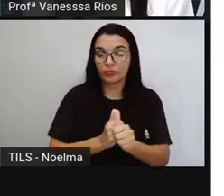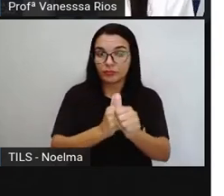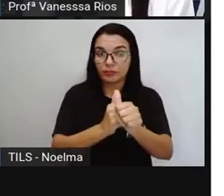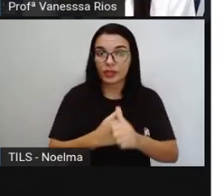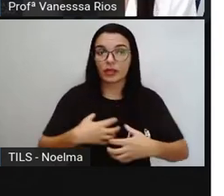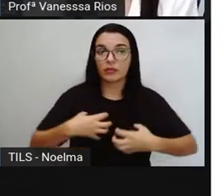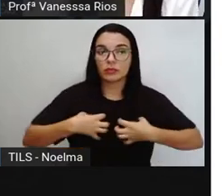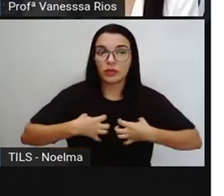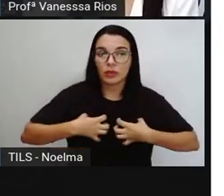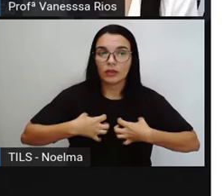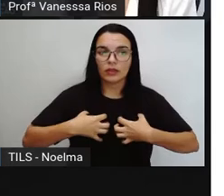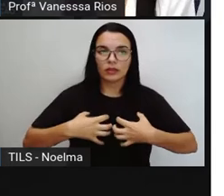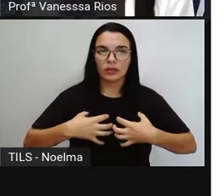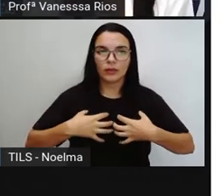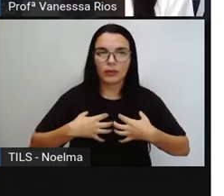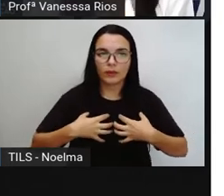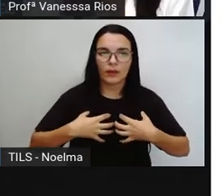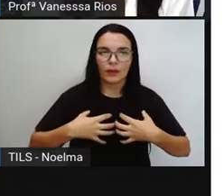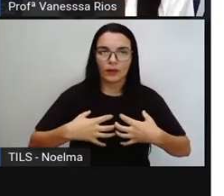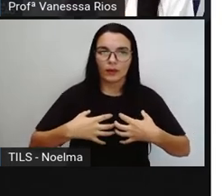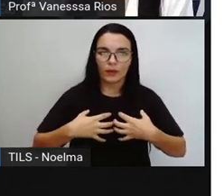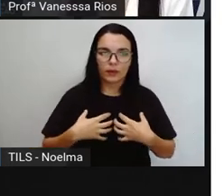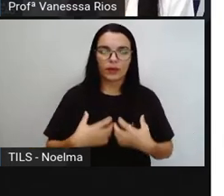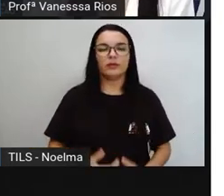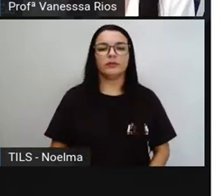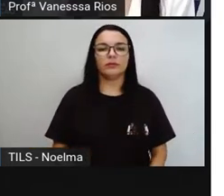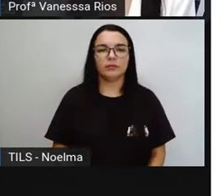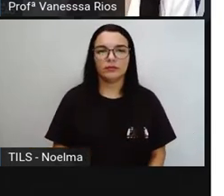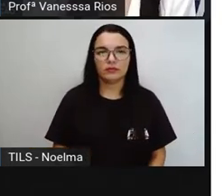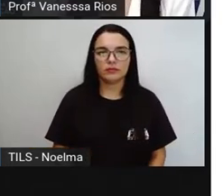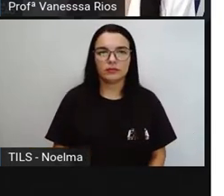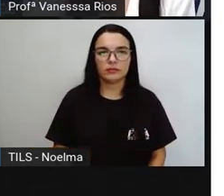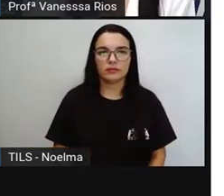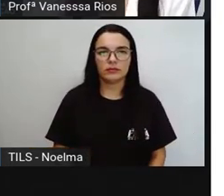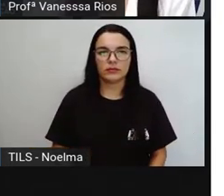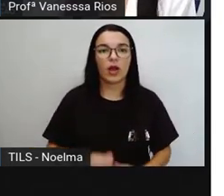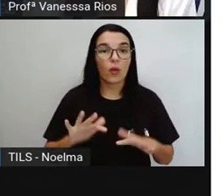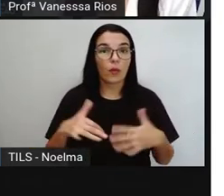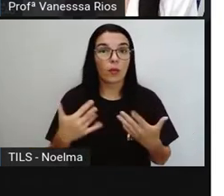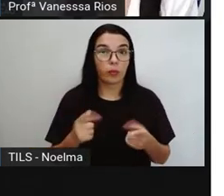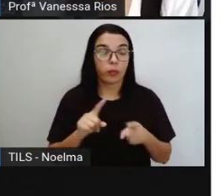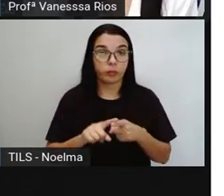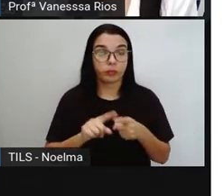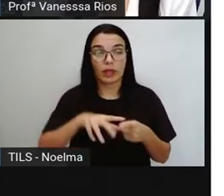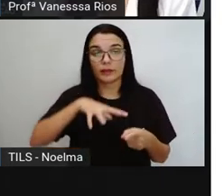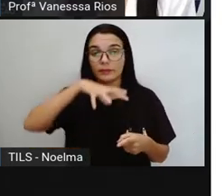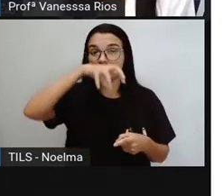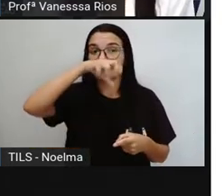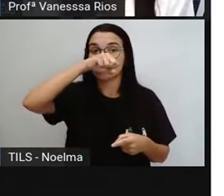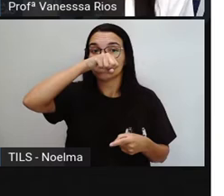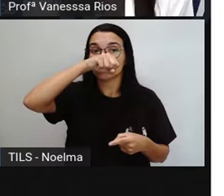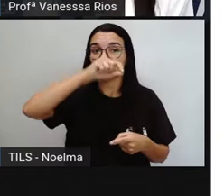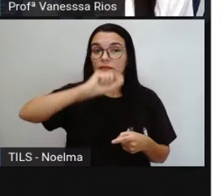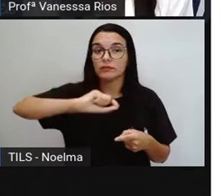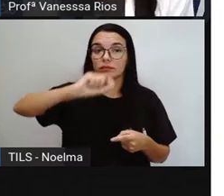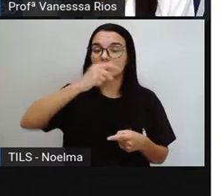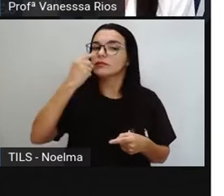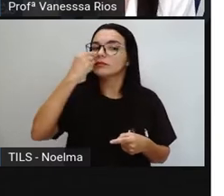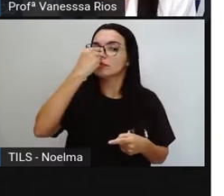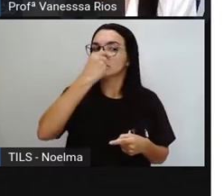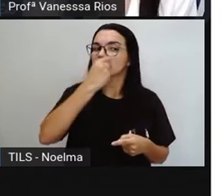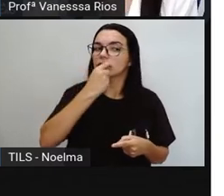funcionamento dos órgãos que compõem o sistema respiratório. Então, o ar inicialmente entra pelas fossas